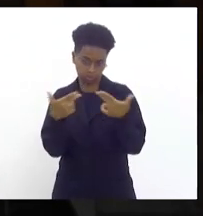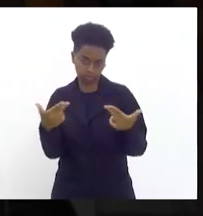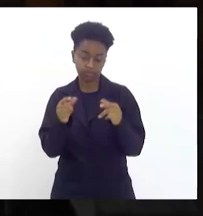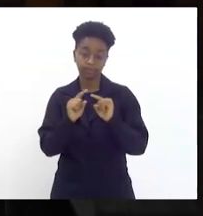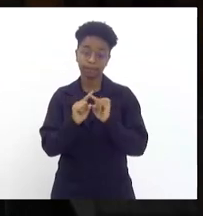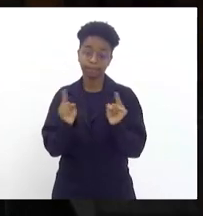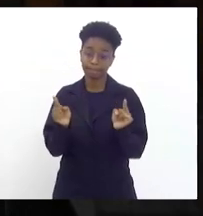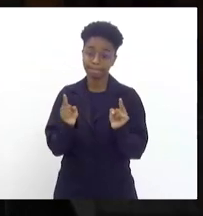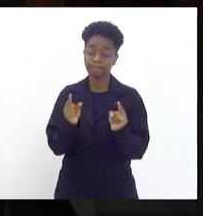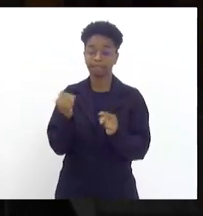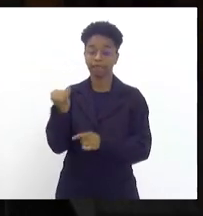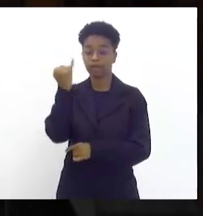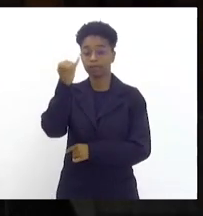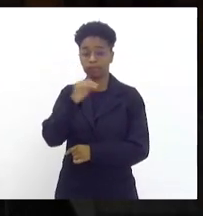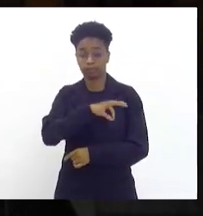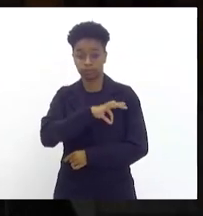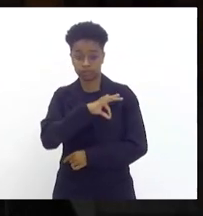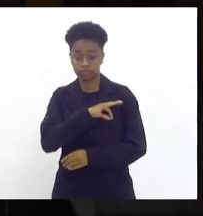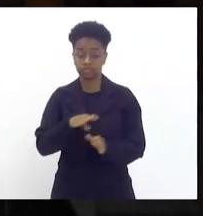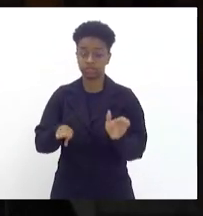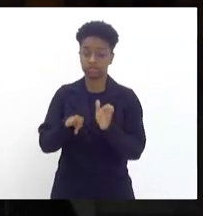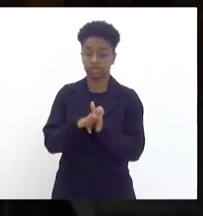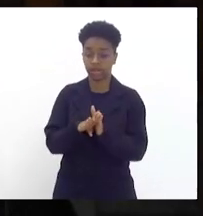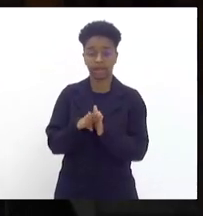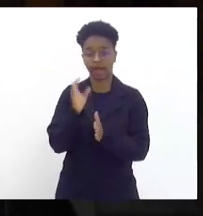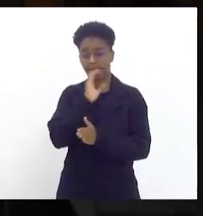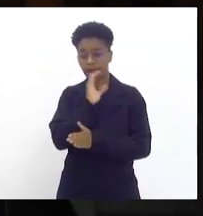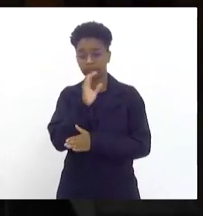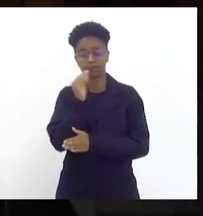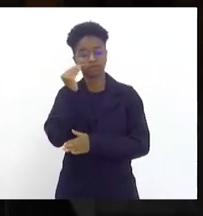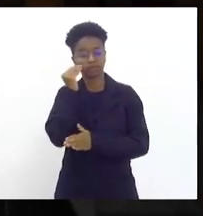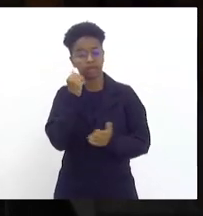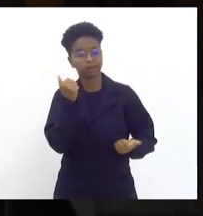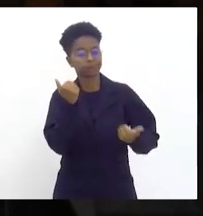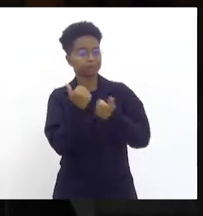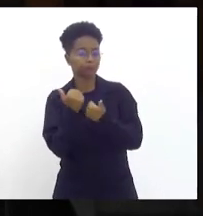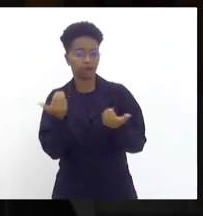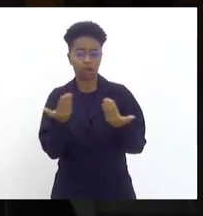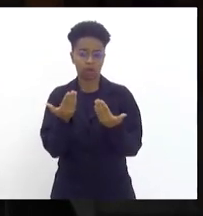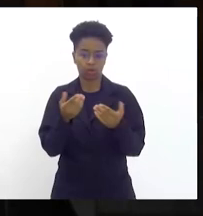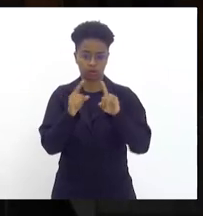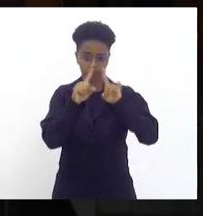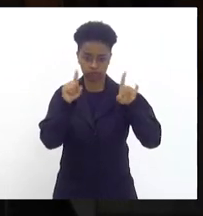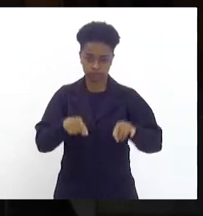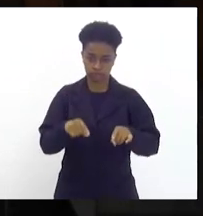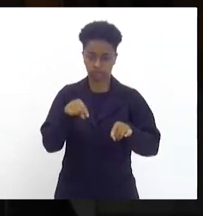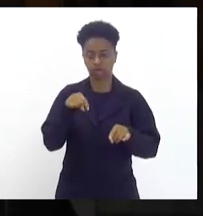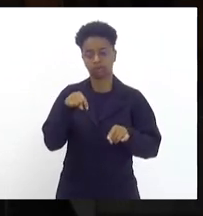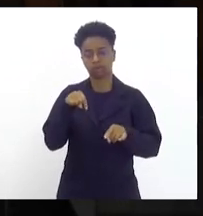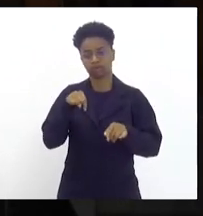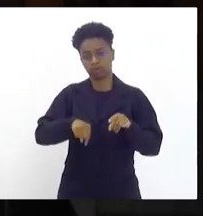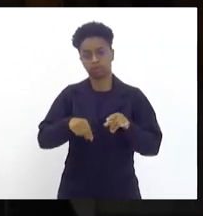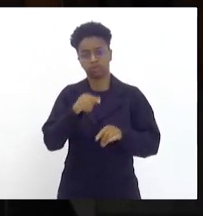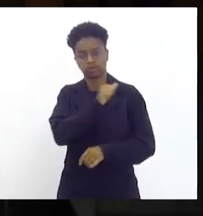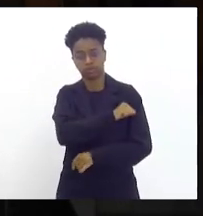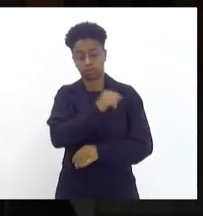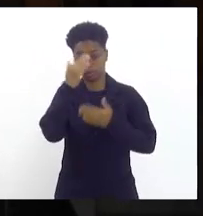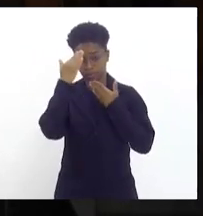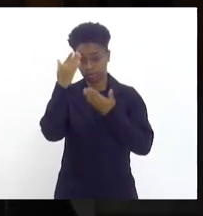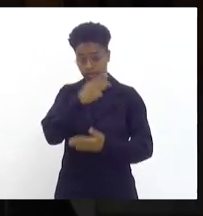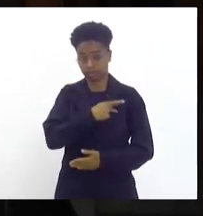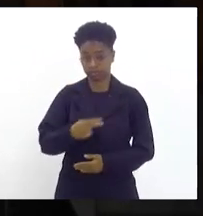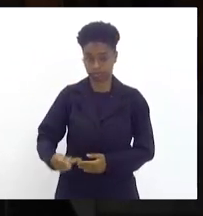que esses policiais cheguem o quanto antes para reforçar o atual efetivo da Polícia Civil do estado do Rio de Janeiro muito obrigado